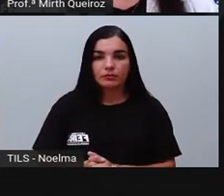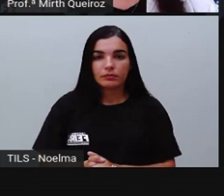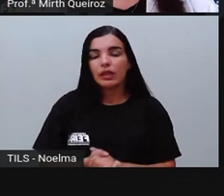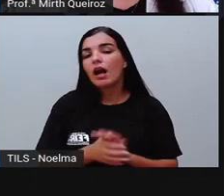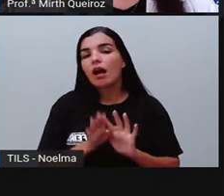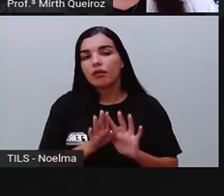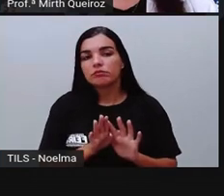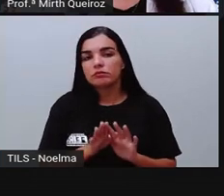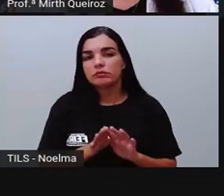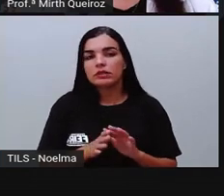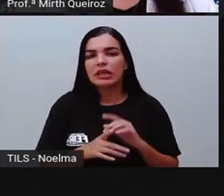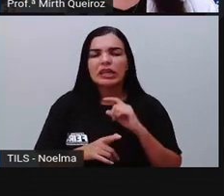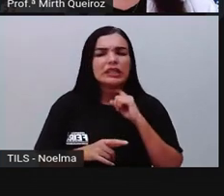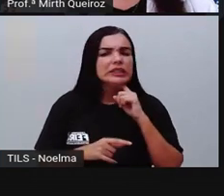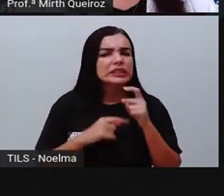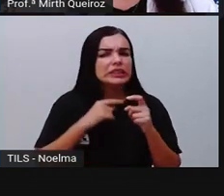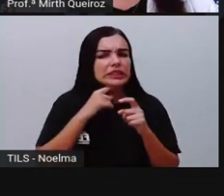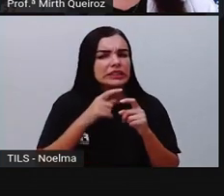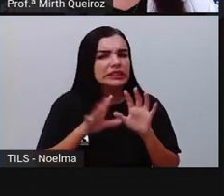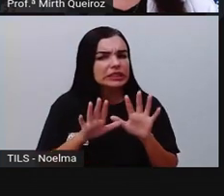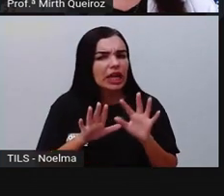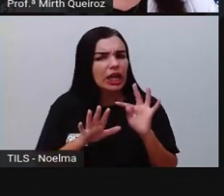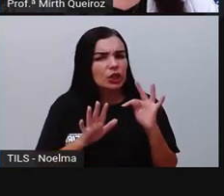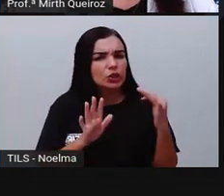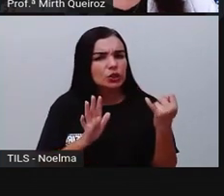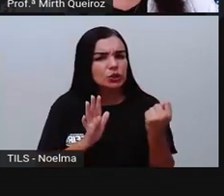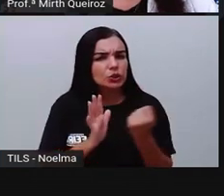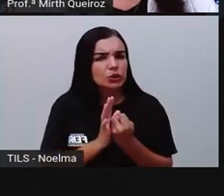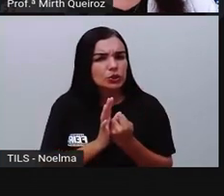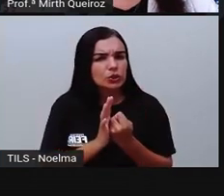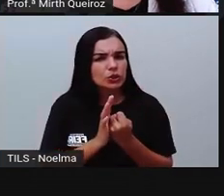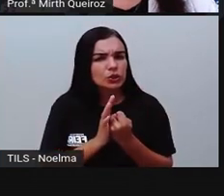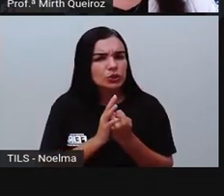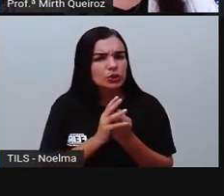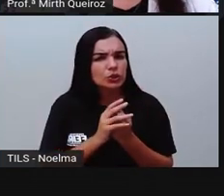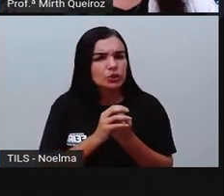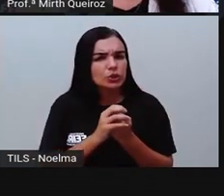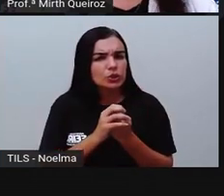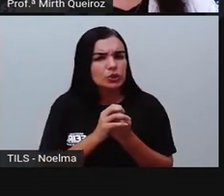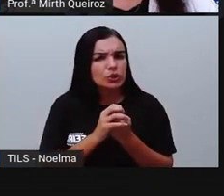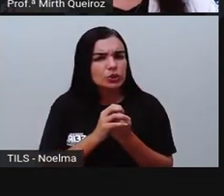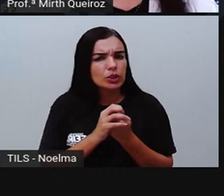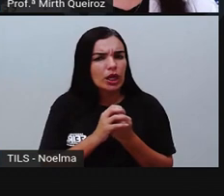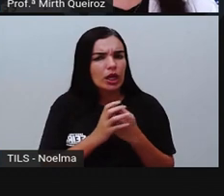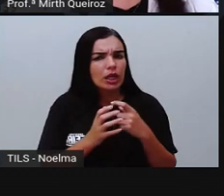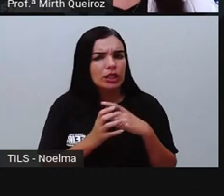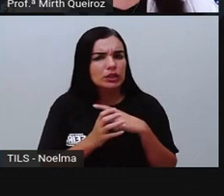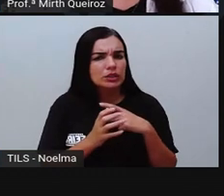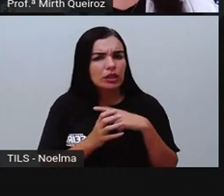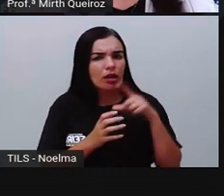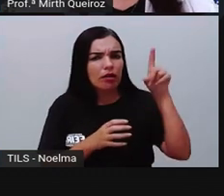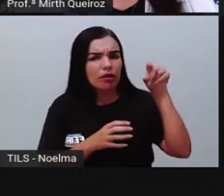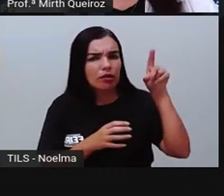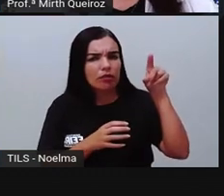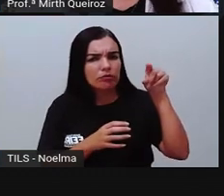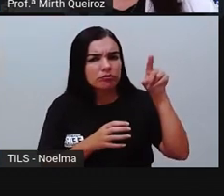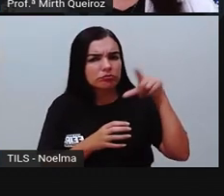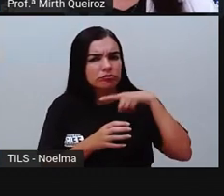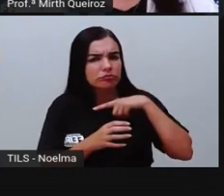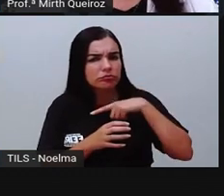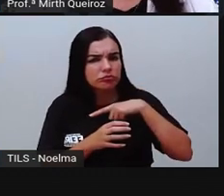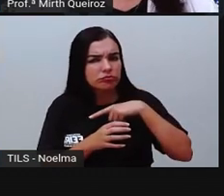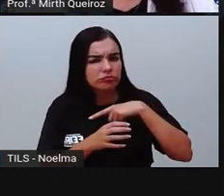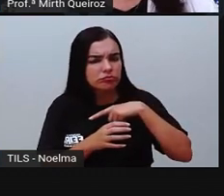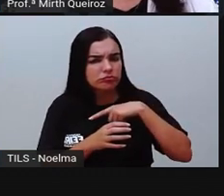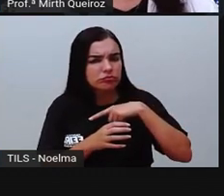Nem todas as palavras com acento tônico recebem acento grato, foi o que